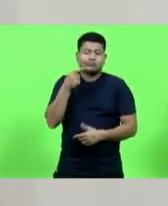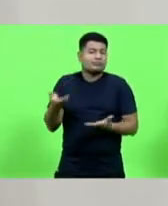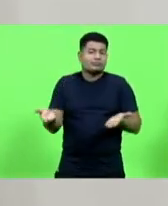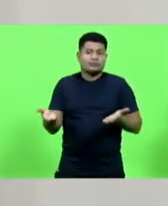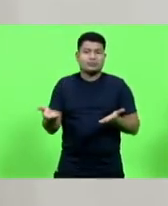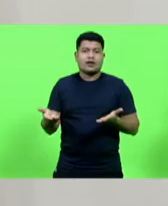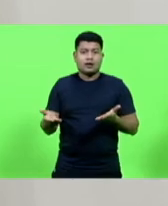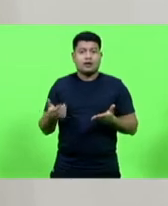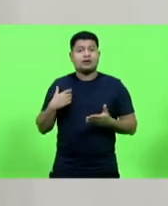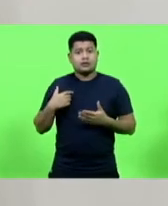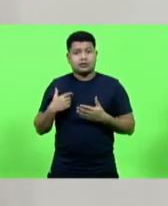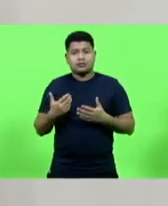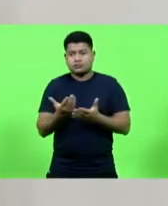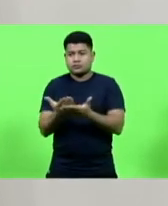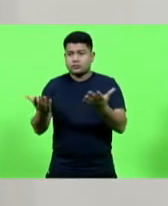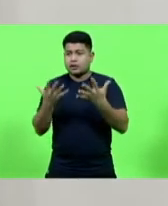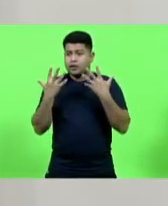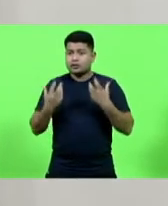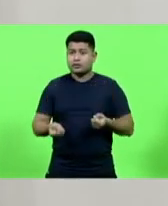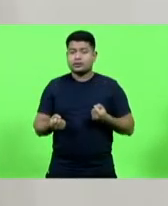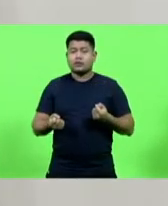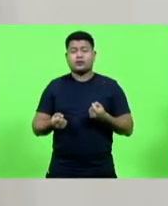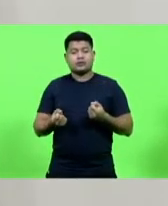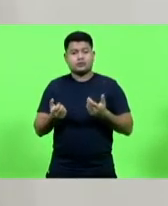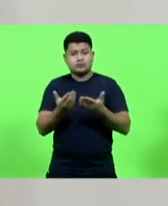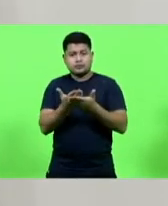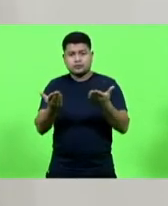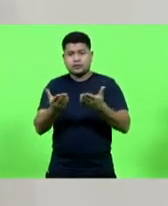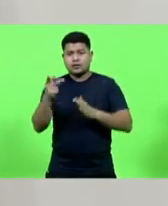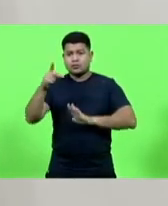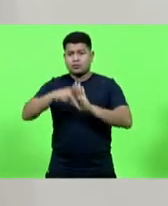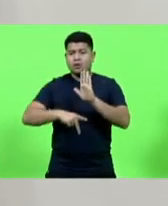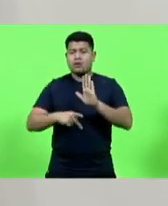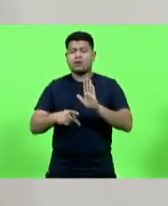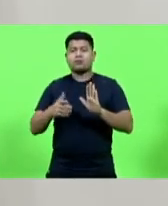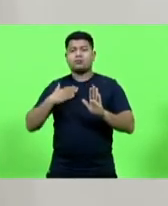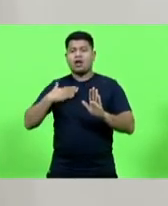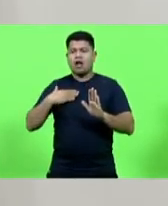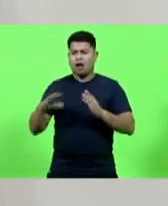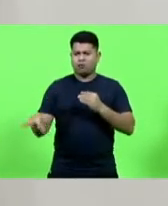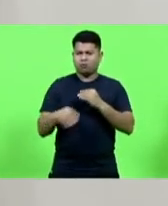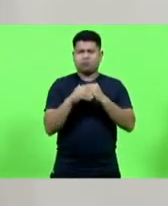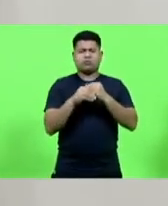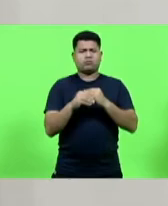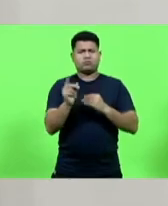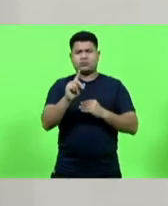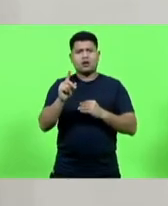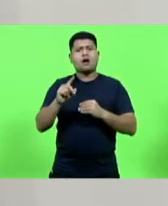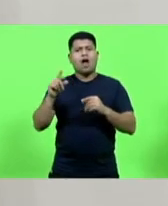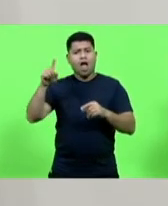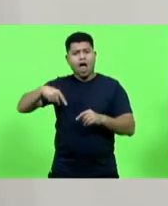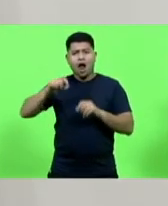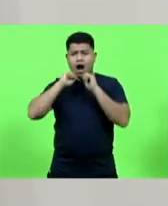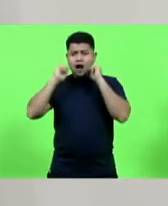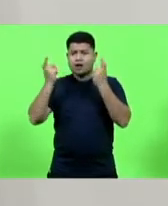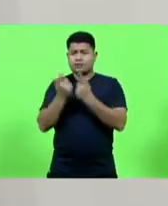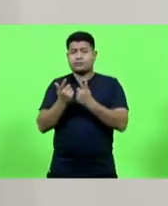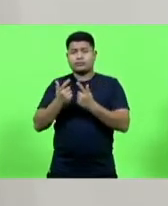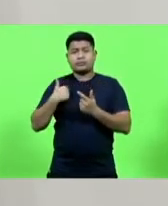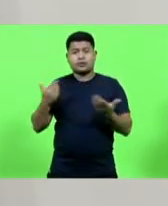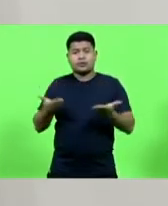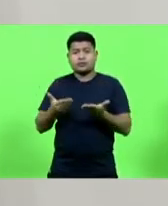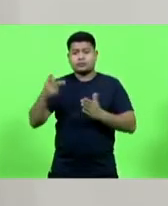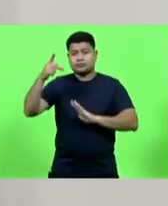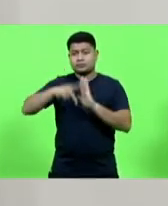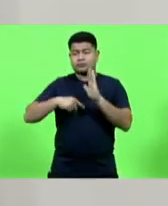uma caixa de ressonância de verdade. A gente vê num projeto muito bonito que é o Parlamento, que eu estou acompanhando